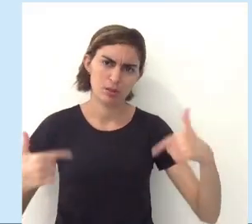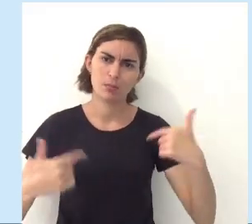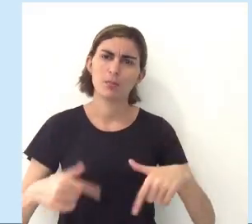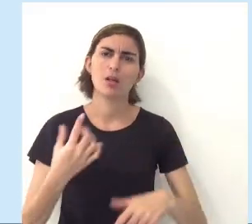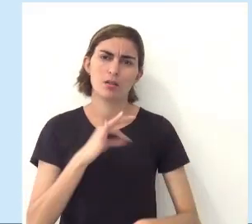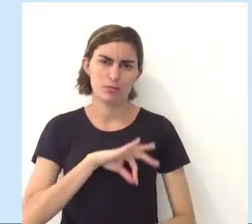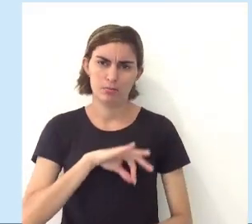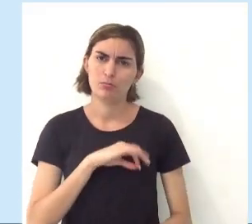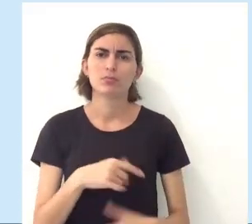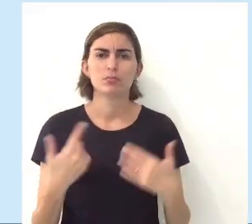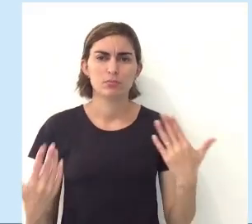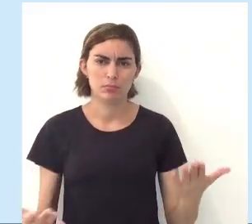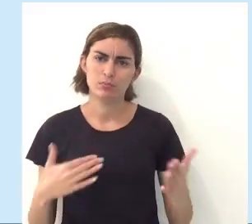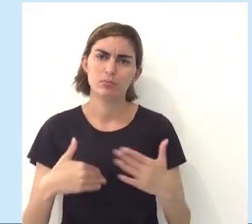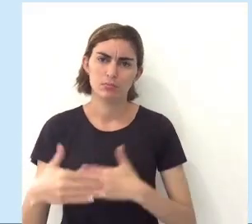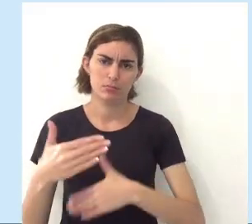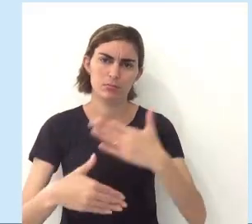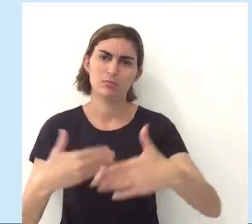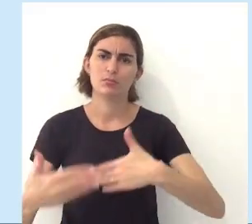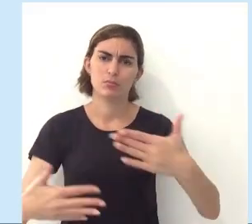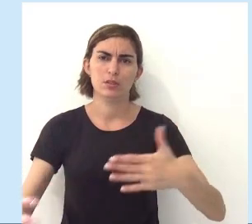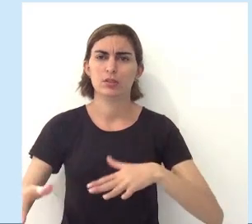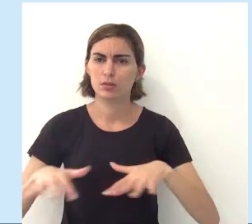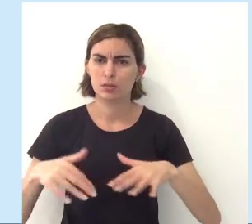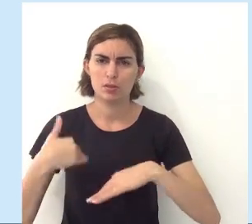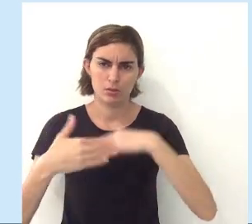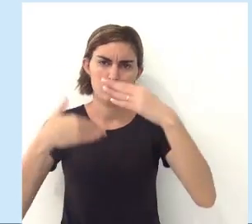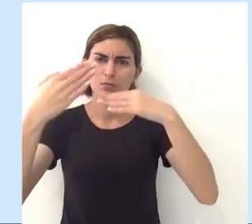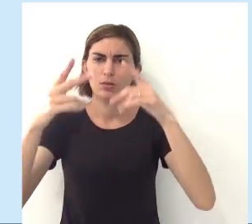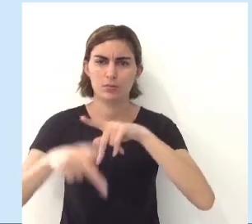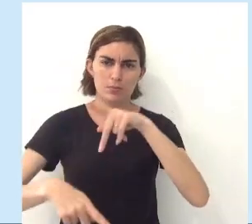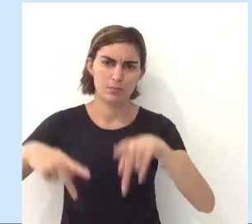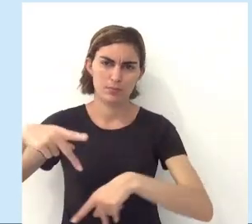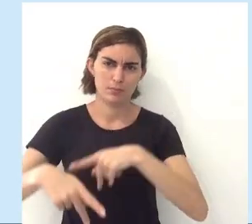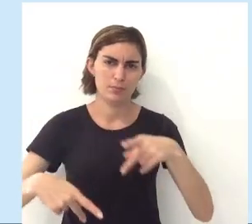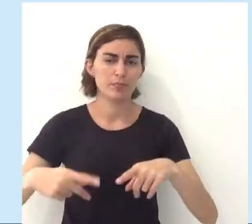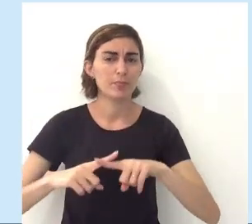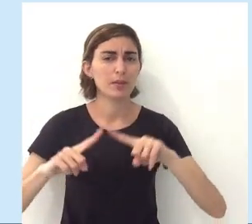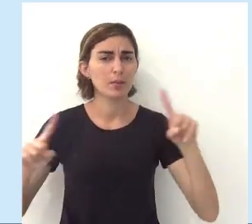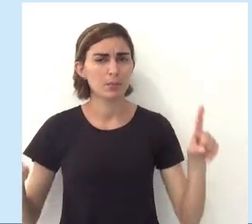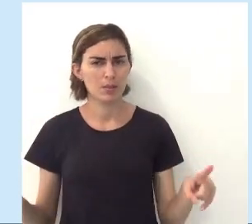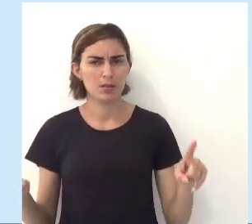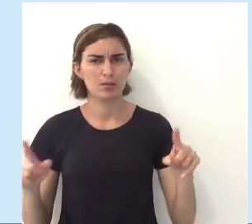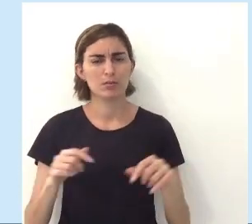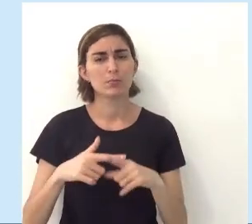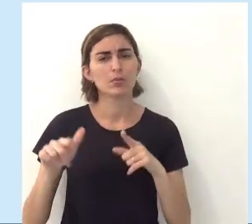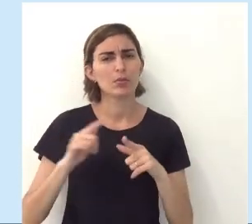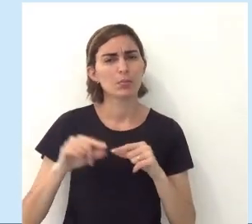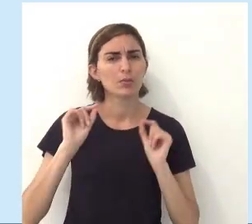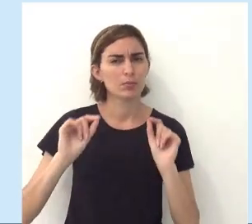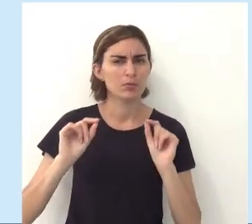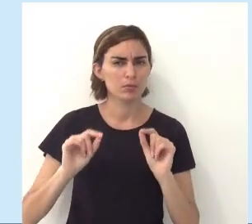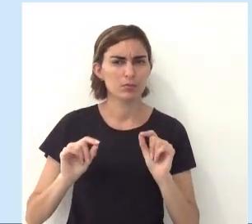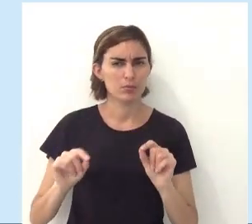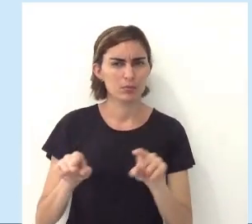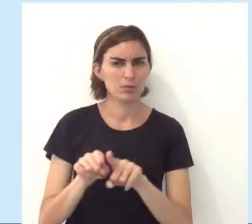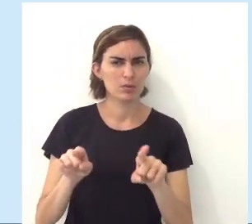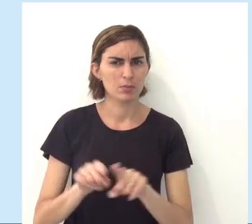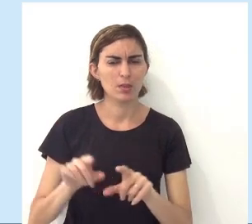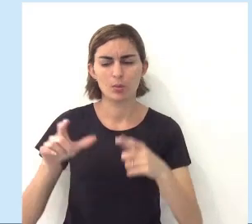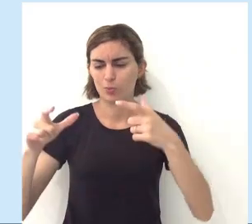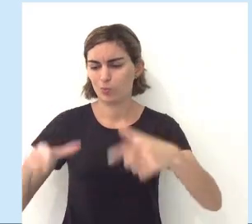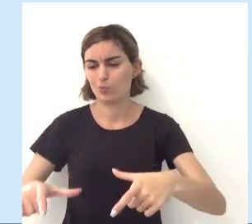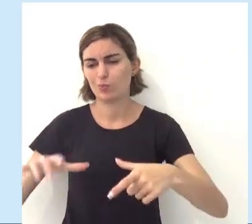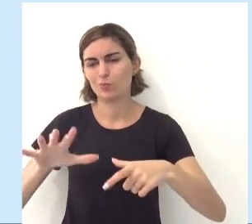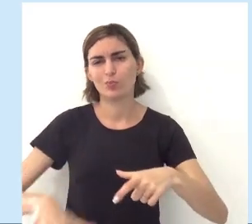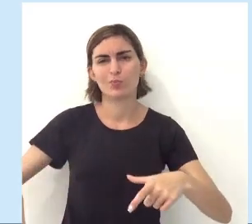vão ter emprego, vão ter renda, tá, vai gerar uma maior dinâmica, maior desenvolvimento para a população, mas o grande problema disso também vai